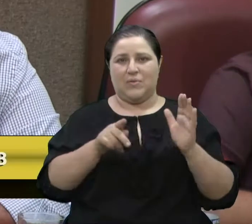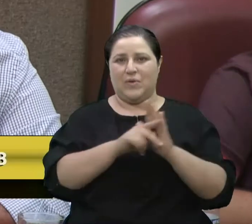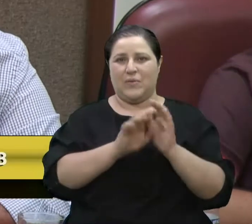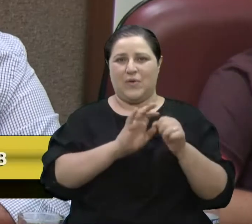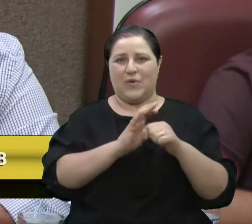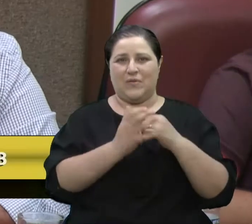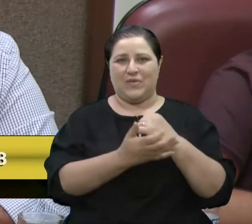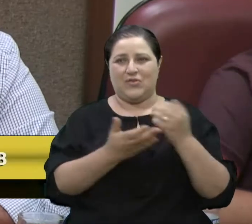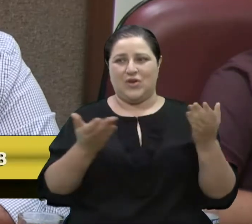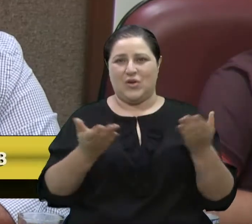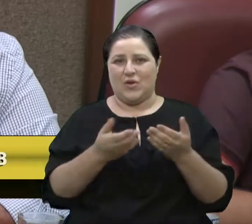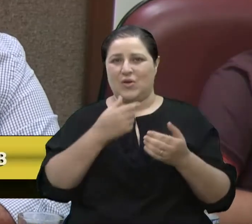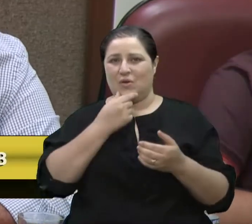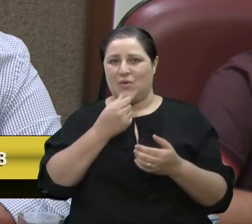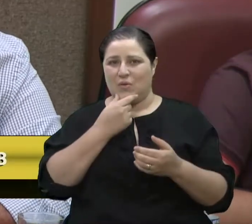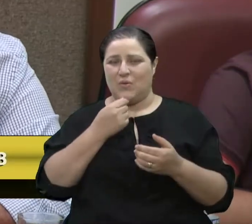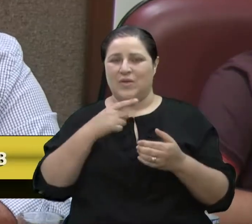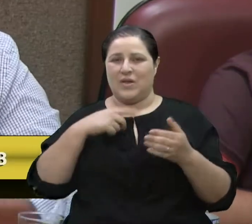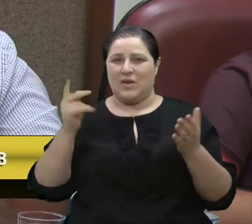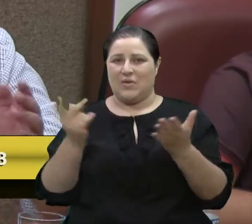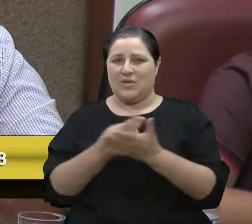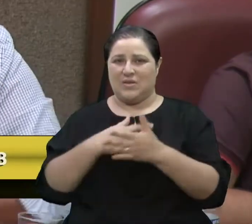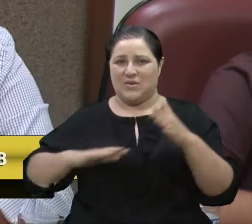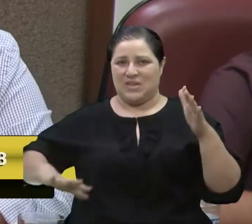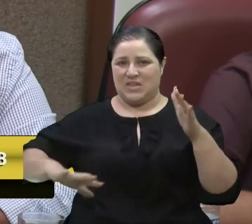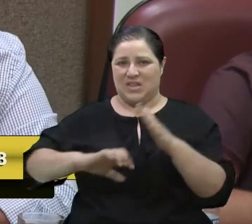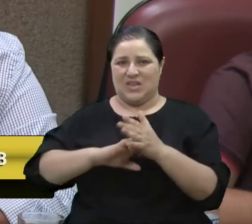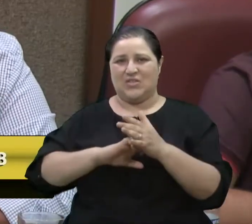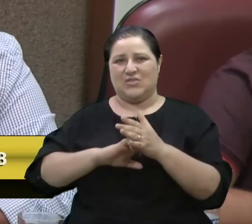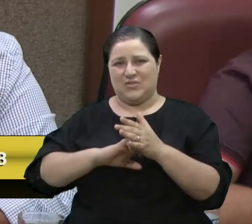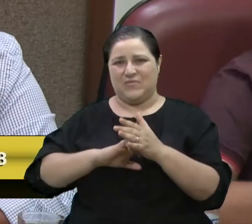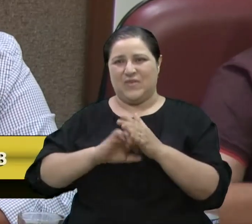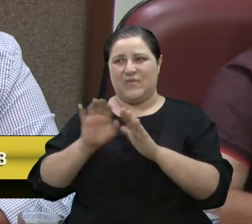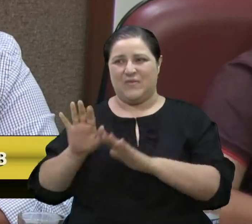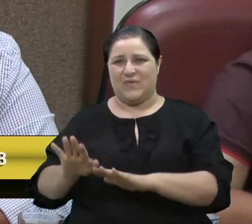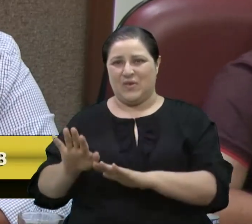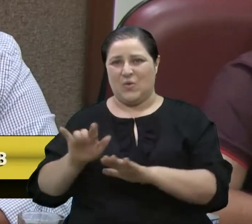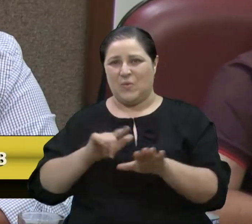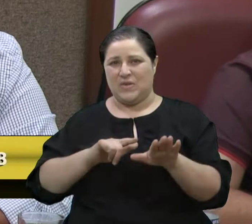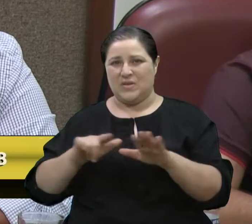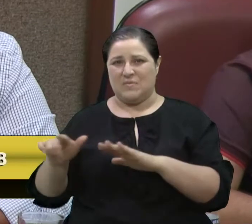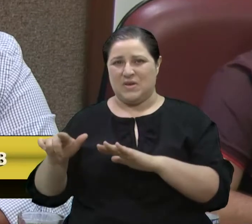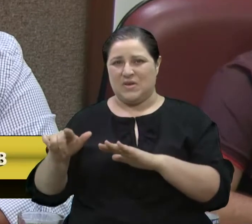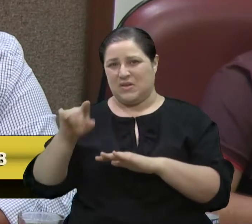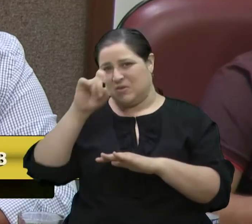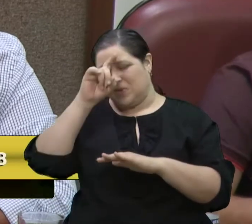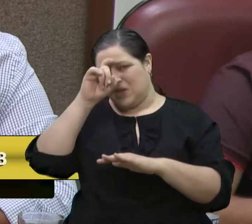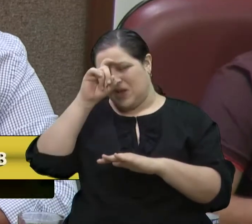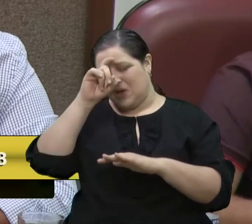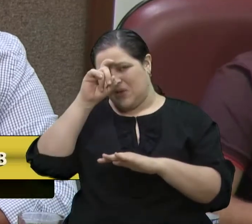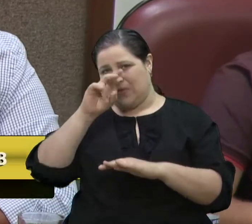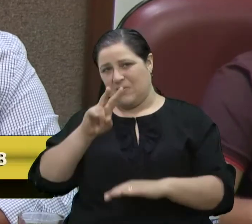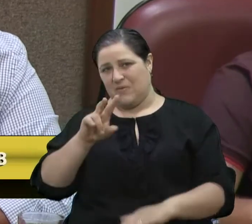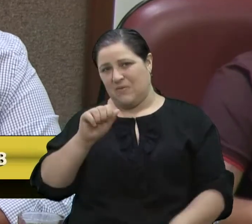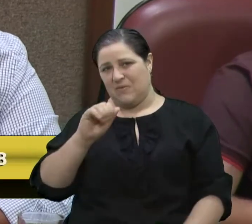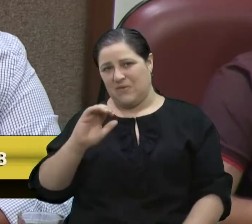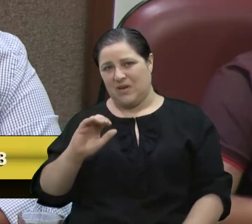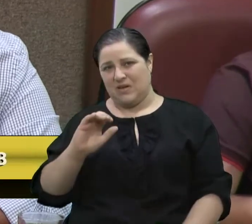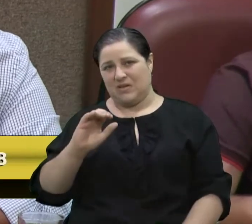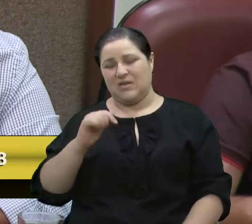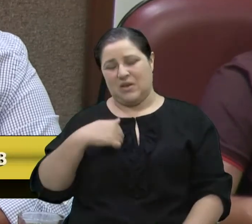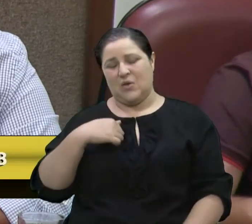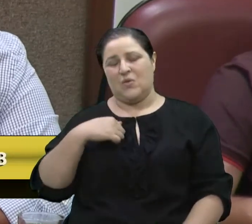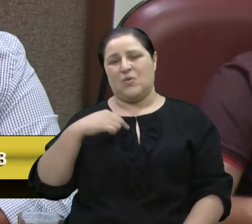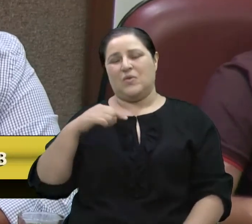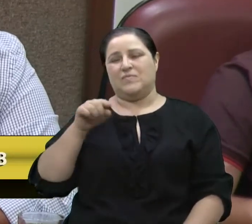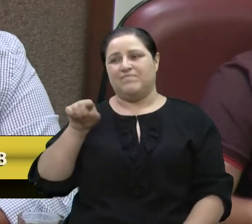e agora o VAC aqui no acidente de trânsito, que ficou uma semana hospitalizada. Então, vereador Bressan, tive a oportunidade de estar com seu pai